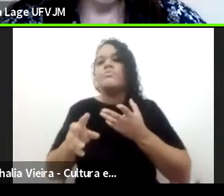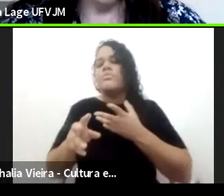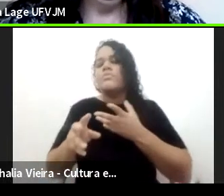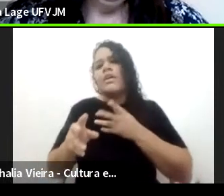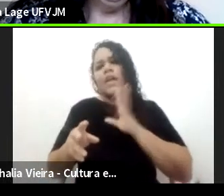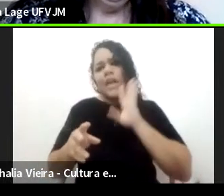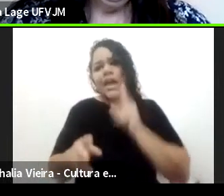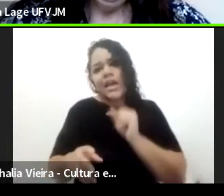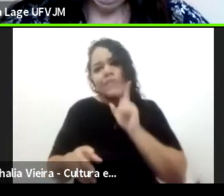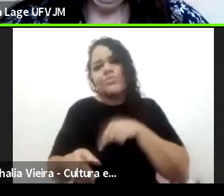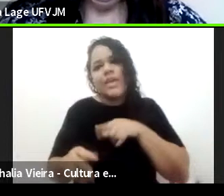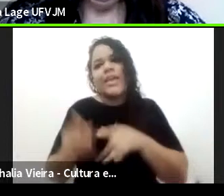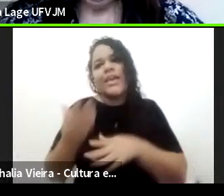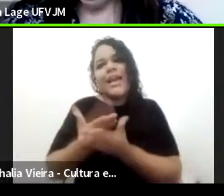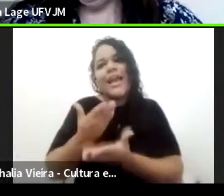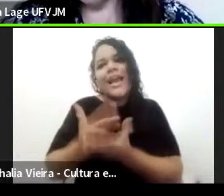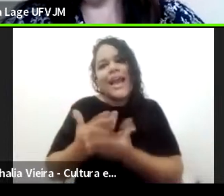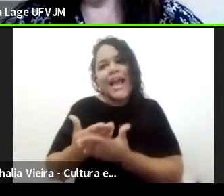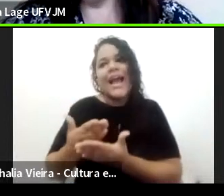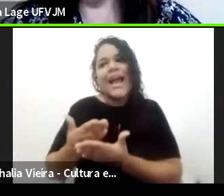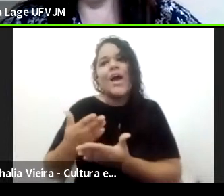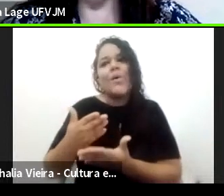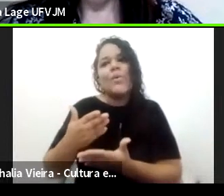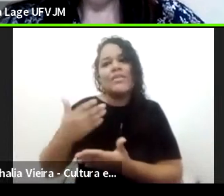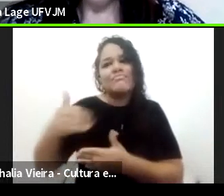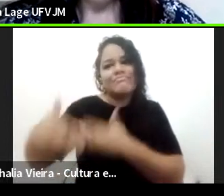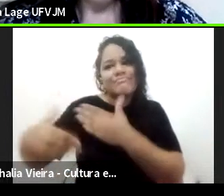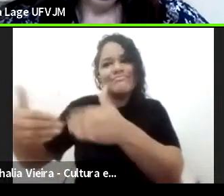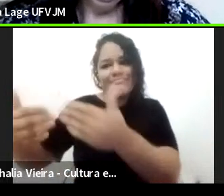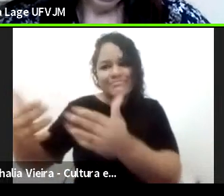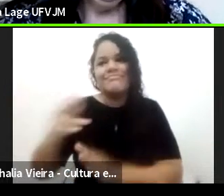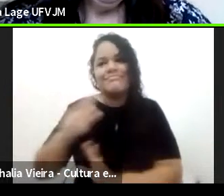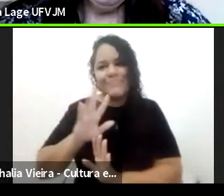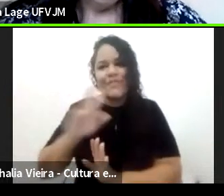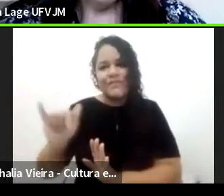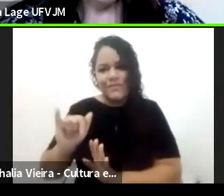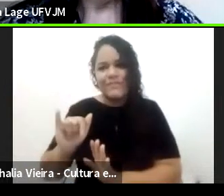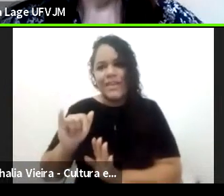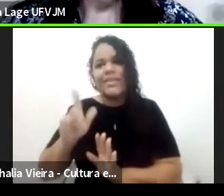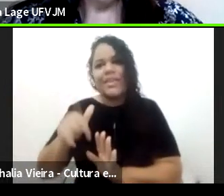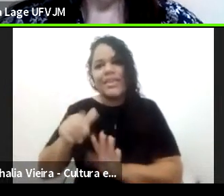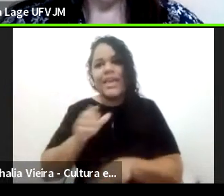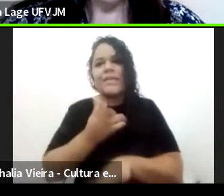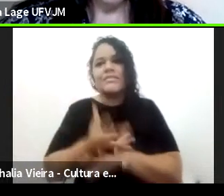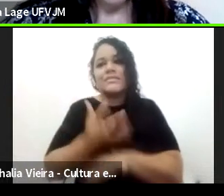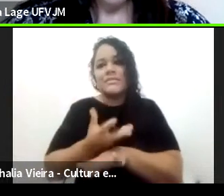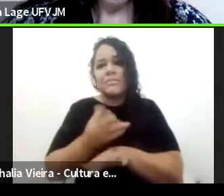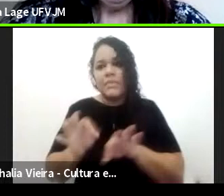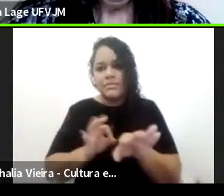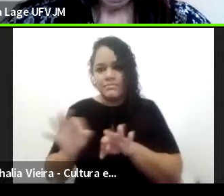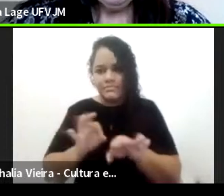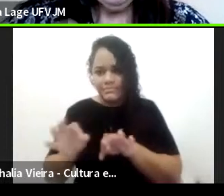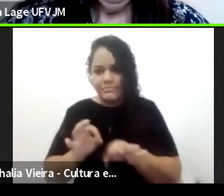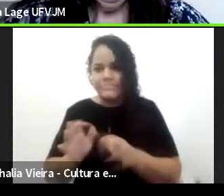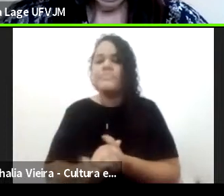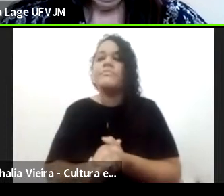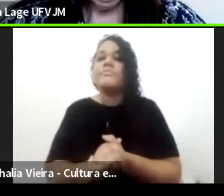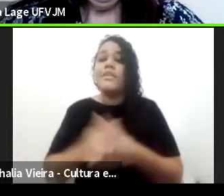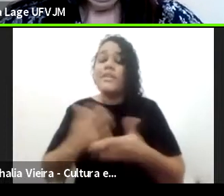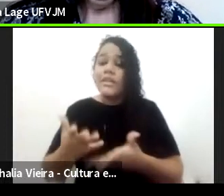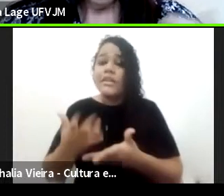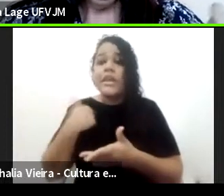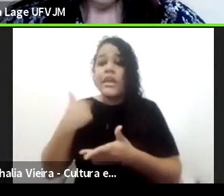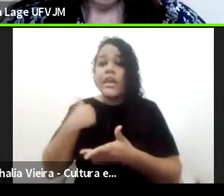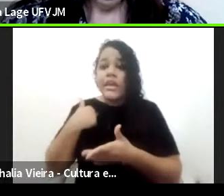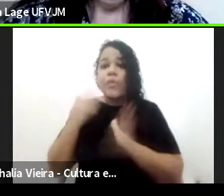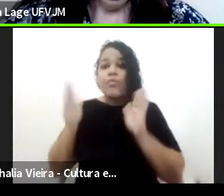perspectiva do que foi o planejamento da disciplina. E aqui, então, eu vou voltar mais para o período colonial e pensar o